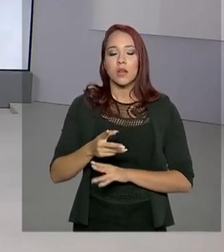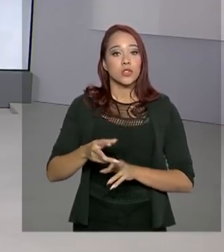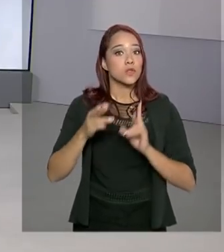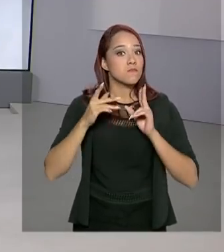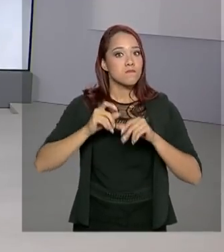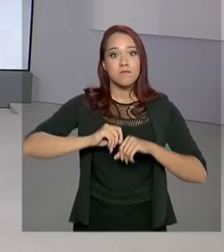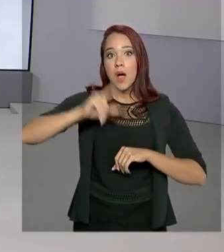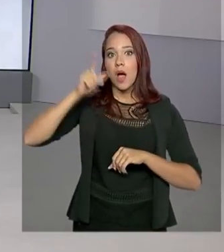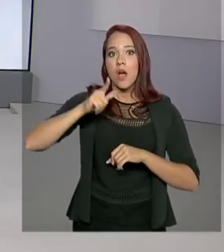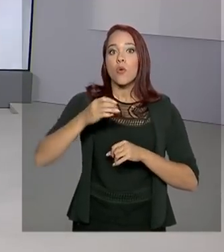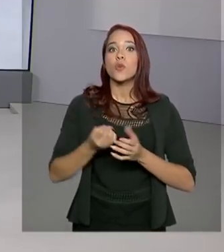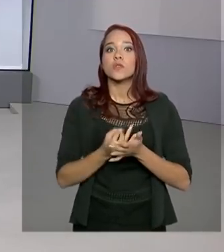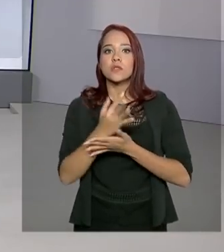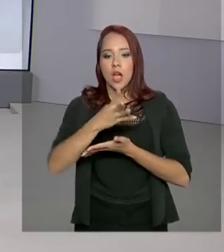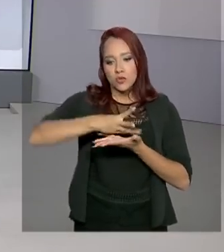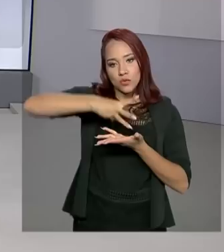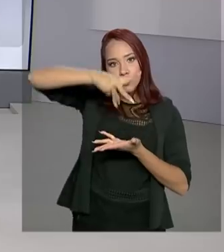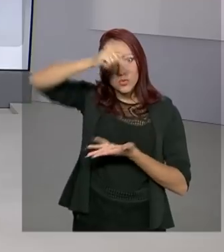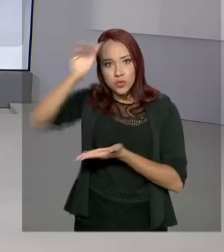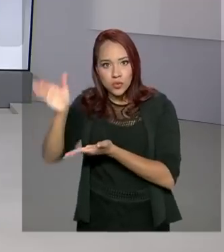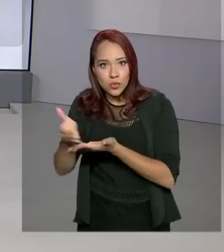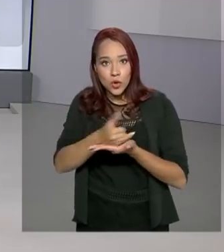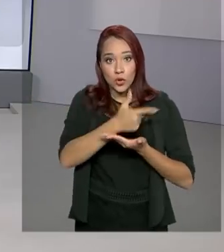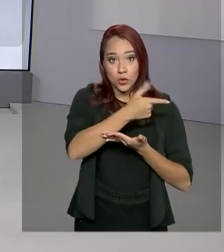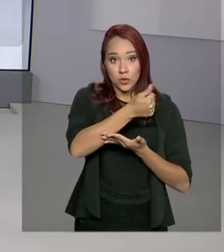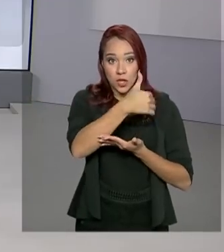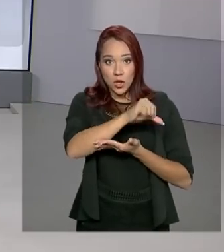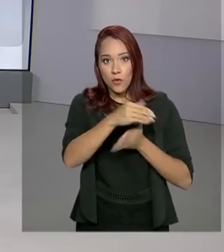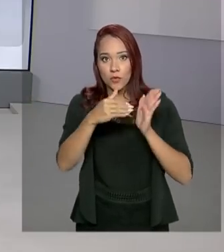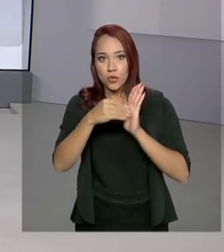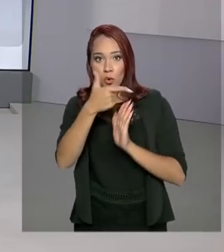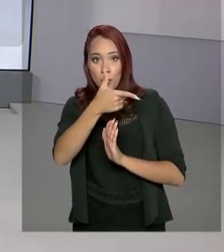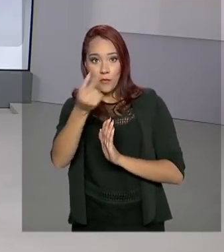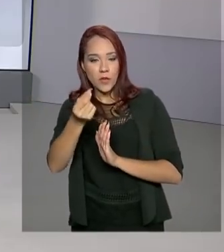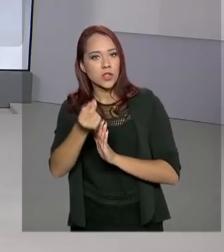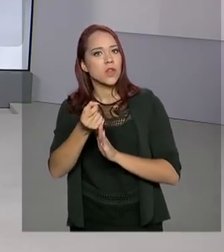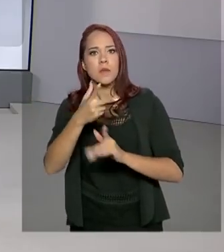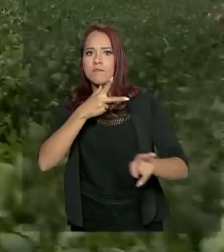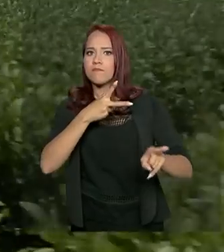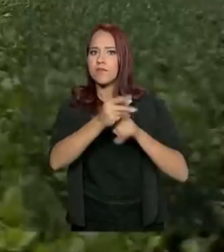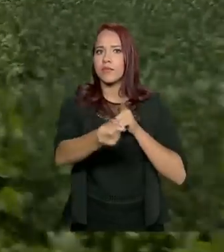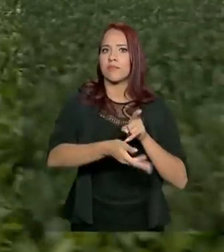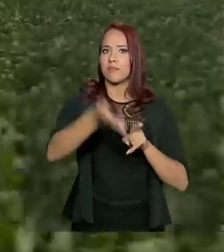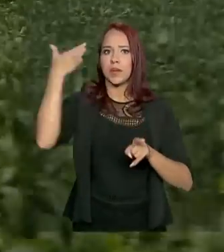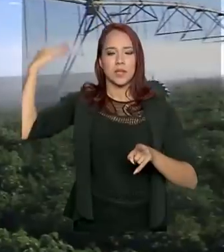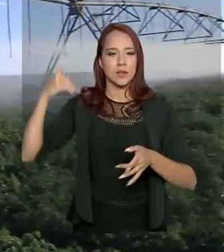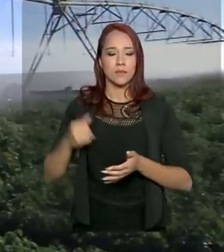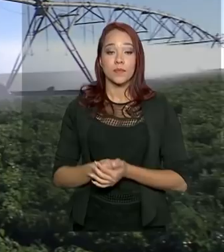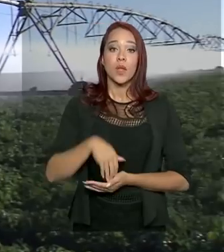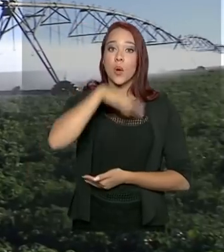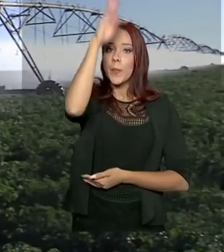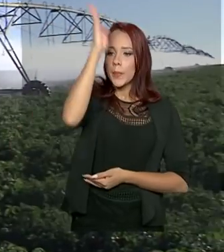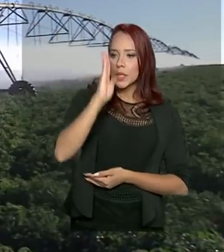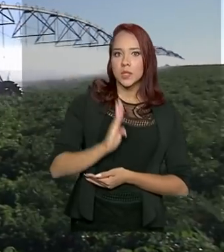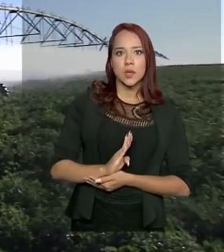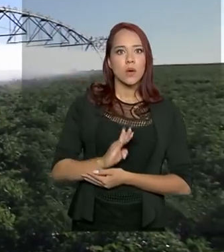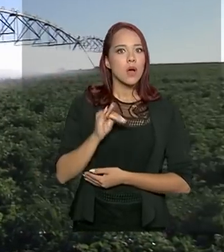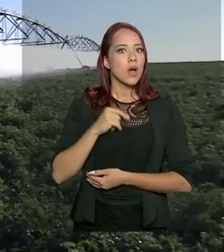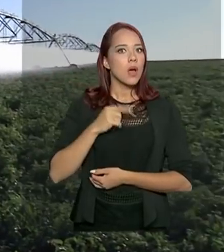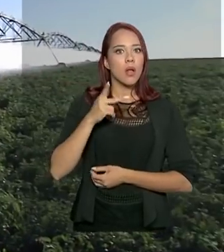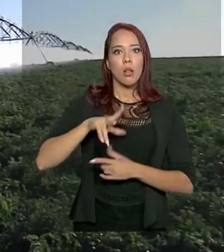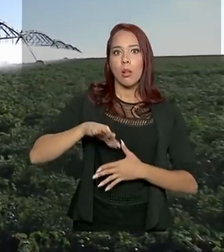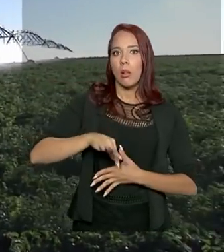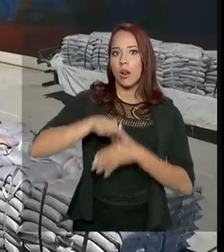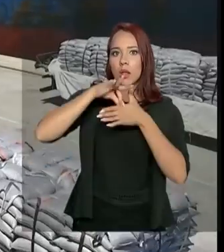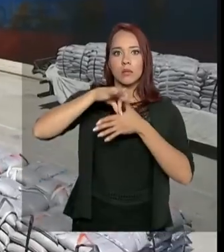a safra de grãos 2019 e 2020 deve superar a safra anterior. O Brasil é um dos líderes mundiais na